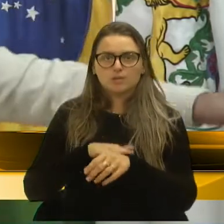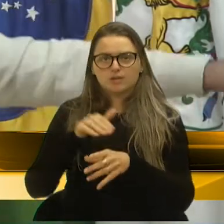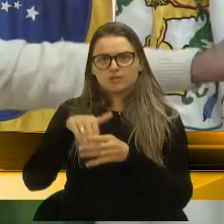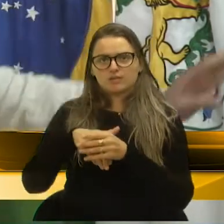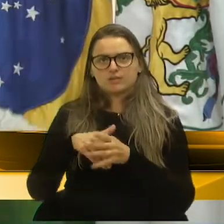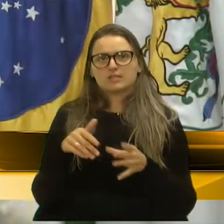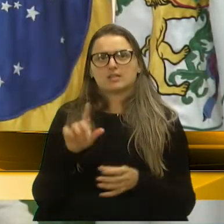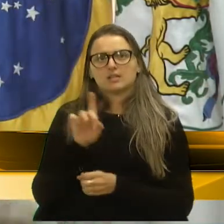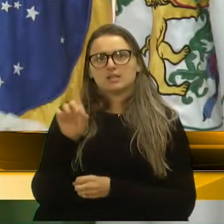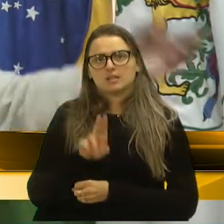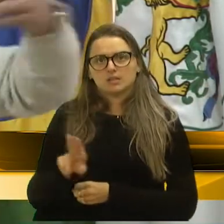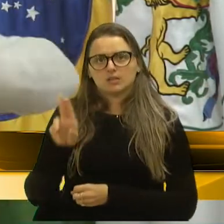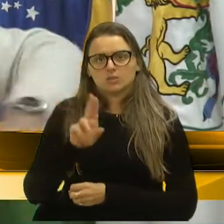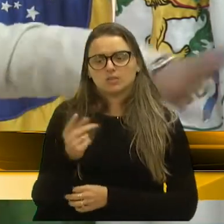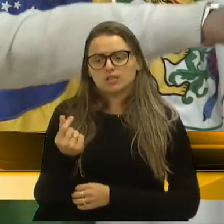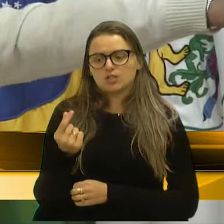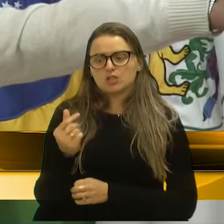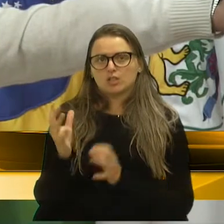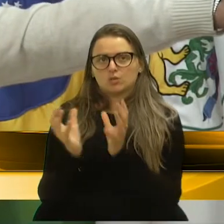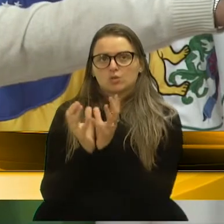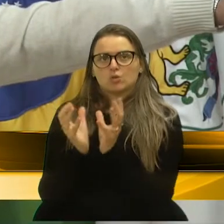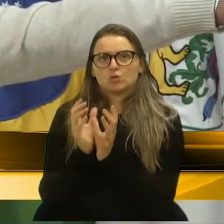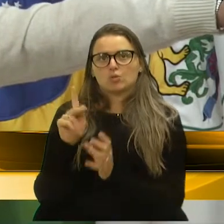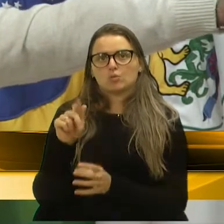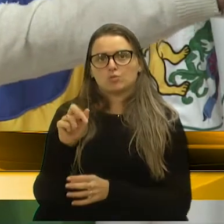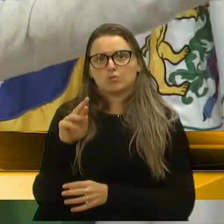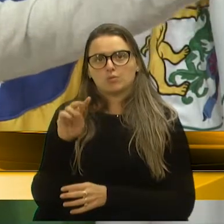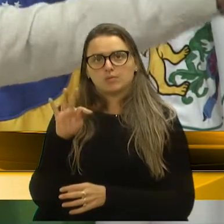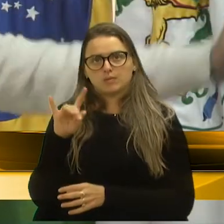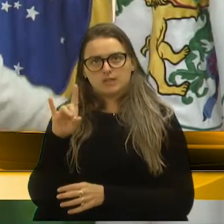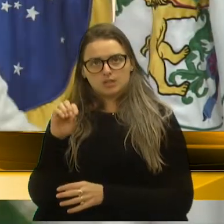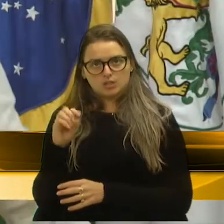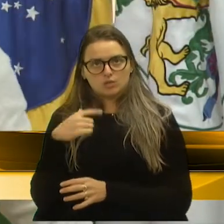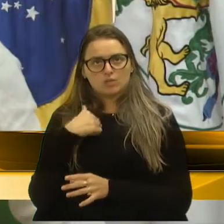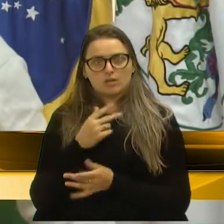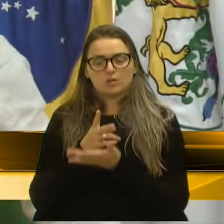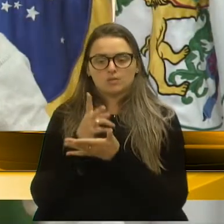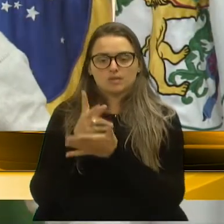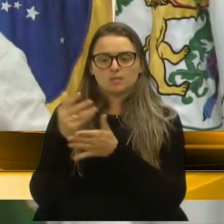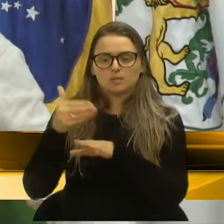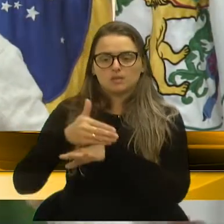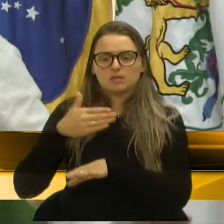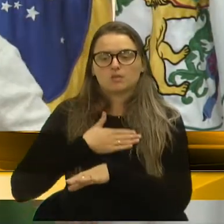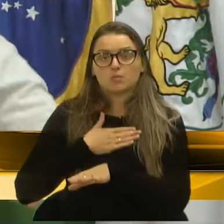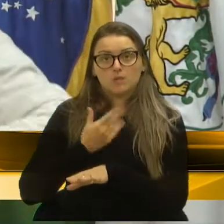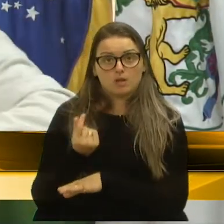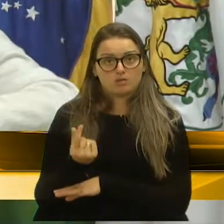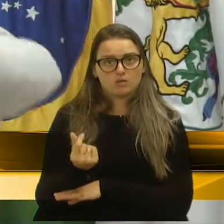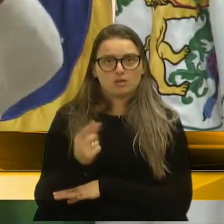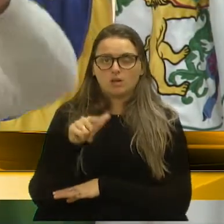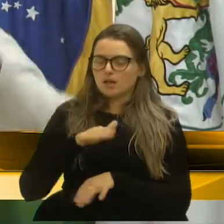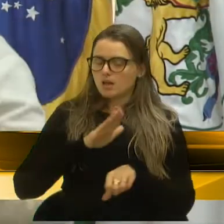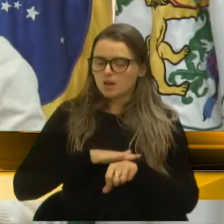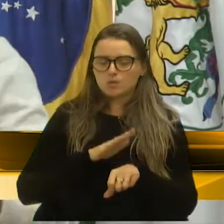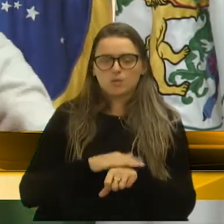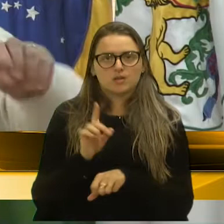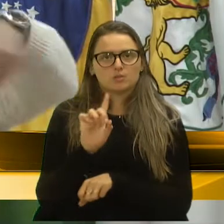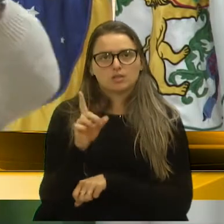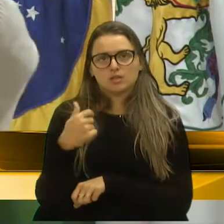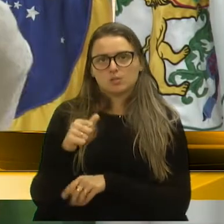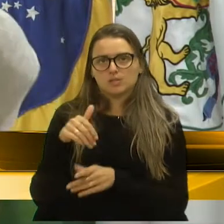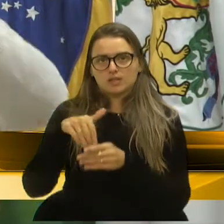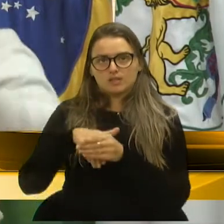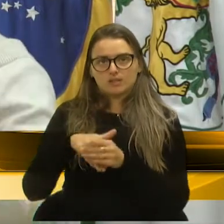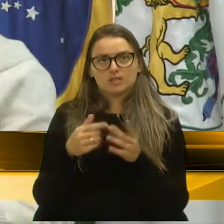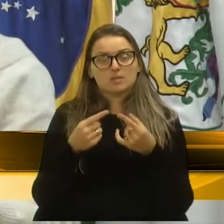menos usar dinheiro partidário, que eu nunca, ninguém precisei de ajuda, sempre que eu cobri com o meu dinheiro, é um momento que nem devia ter eleição,